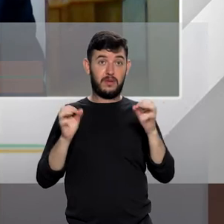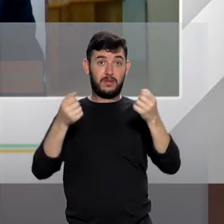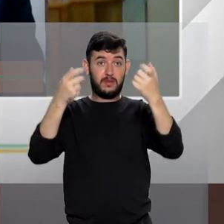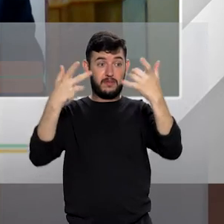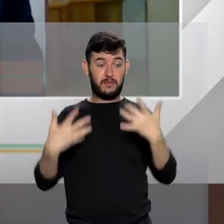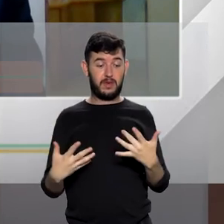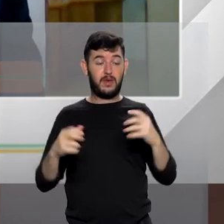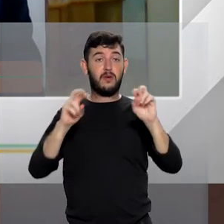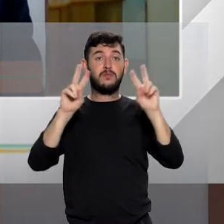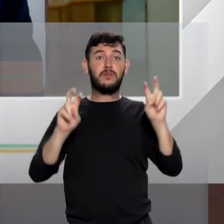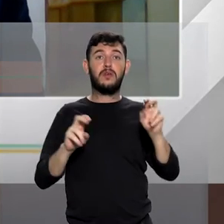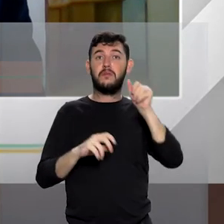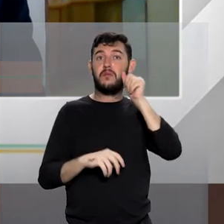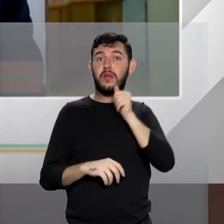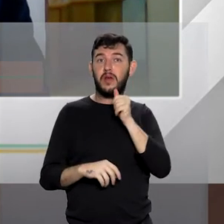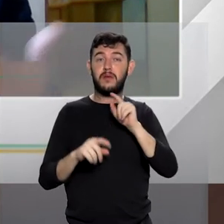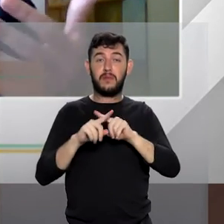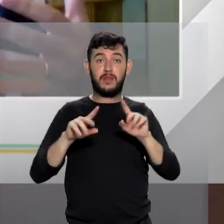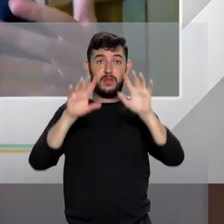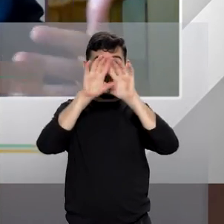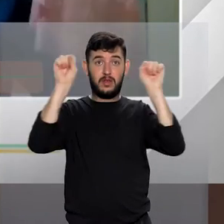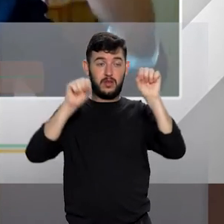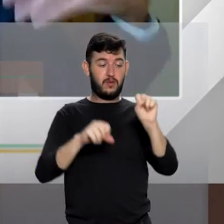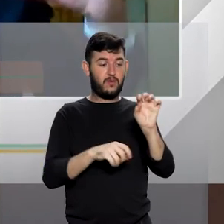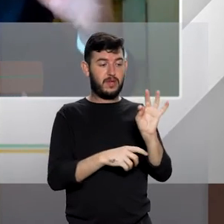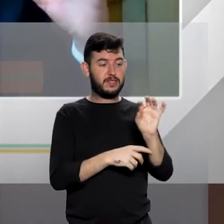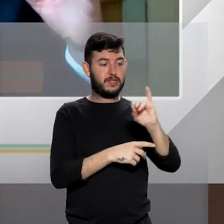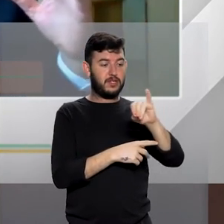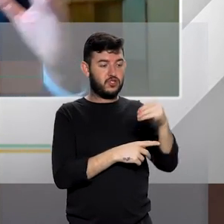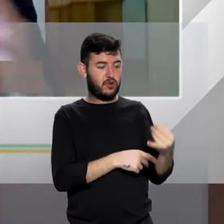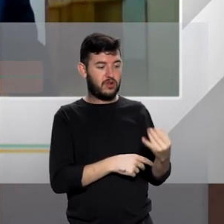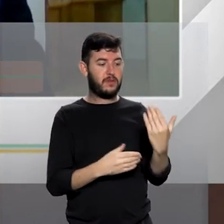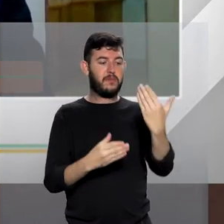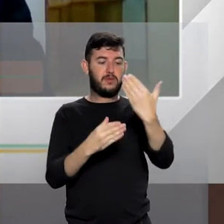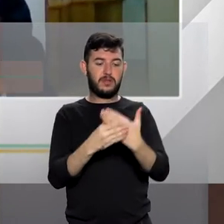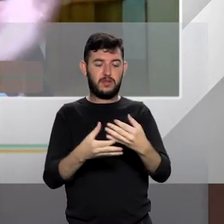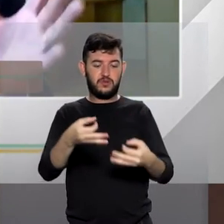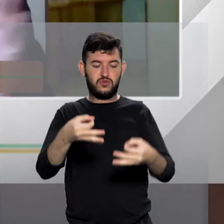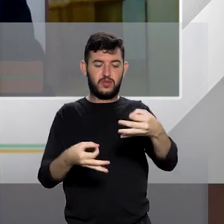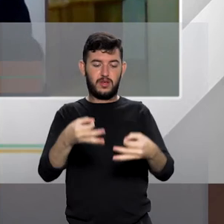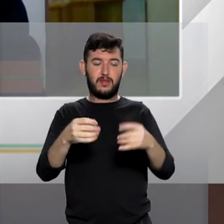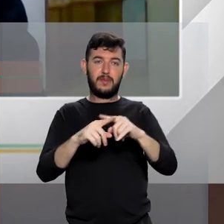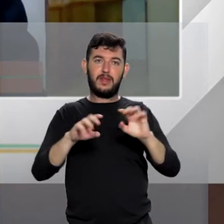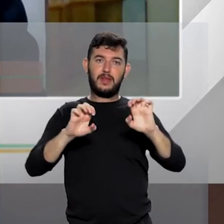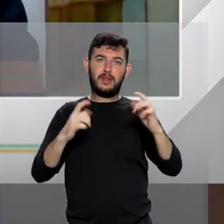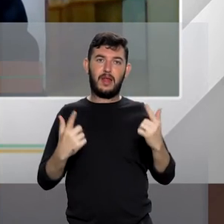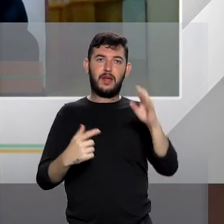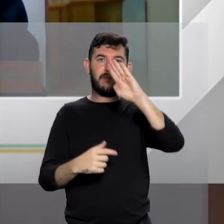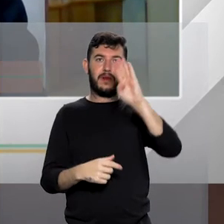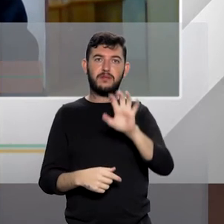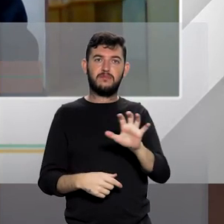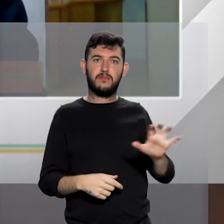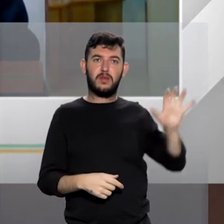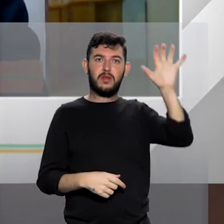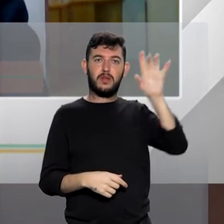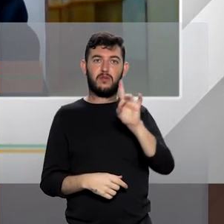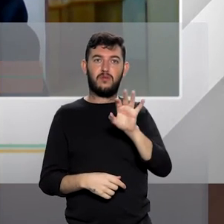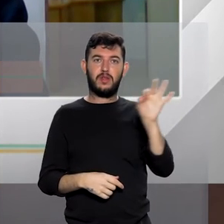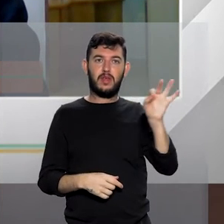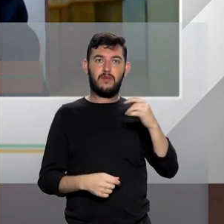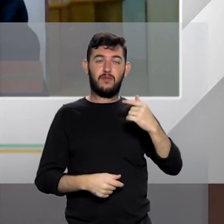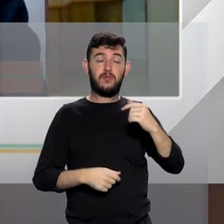do Superior Tribunal de Justiça, tínhamos antes disso vários precedentes nos tribunais estaduais, alguns aqui do DF, tribunal onde eu trabalho,